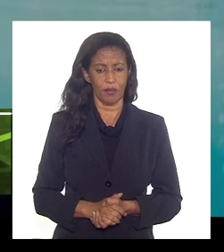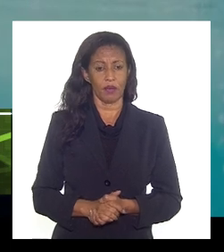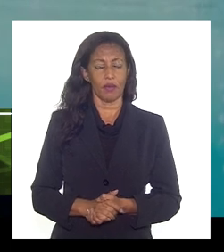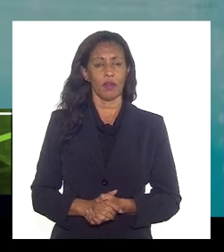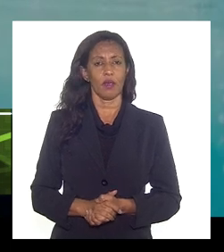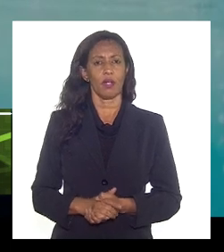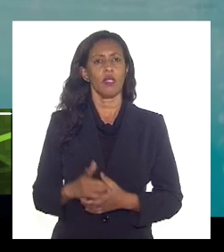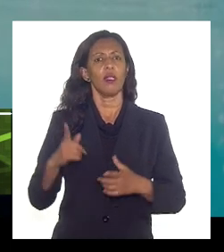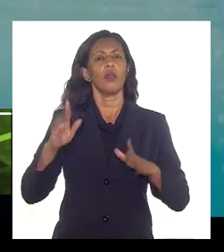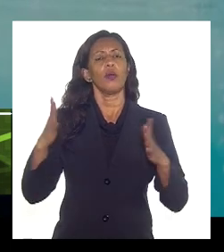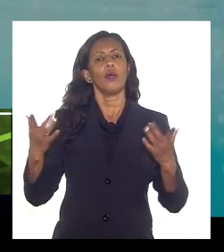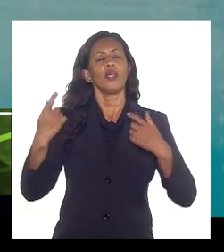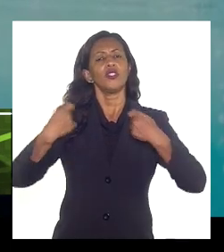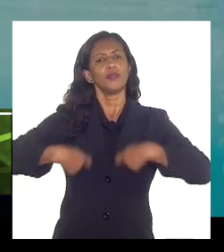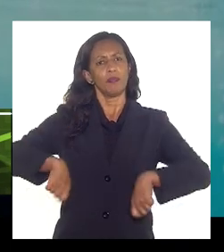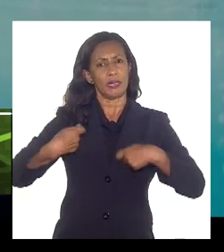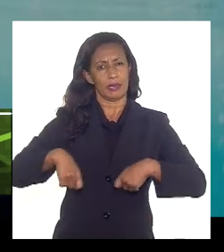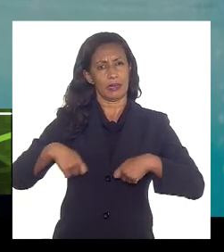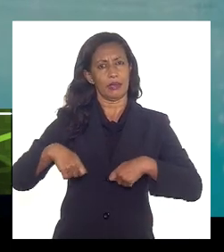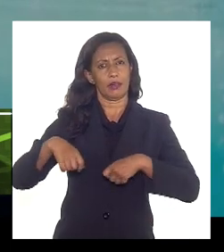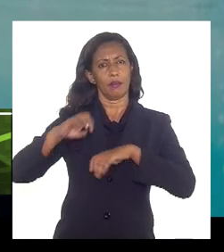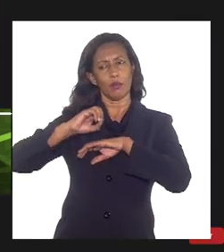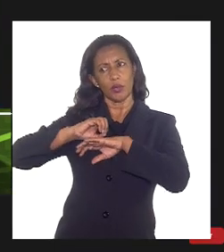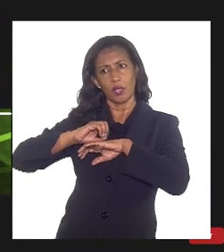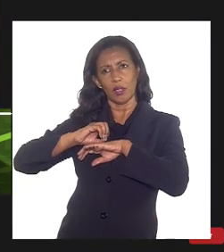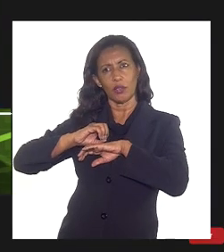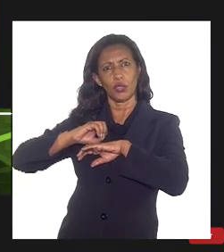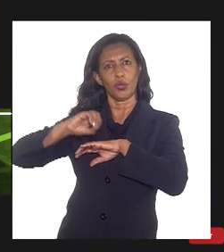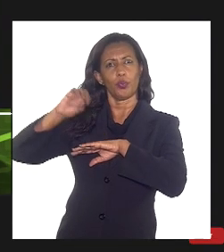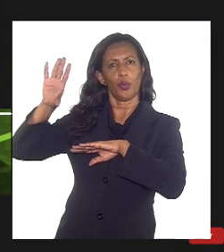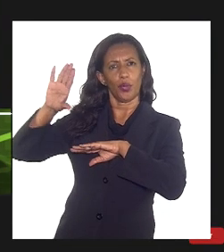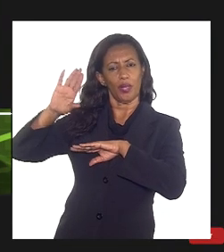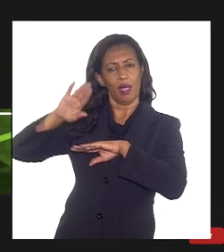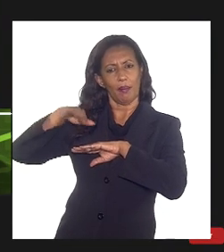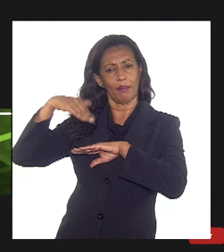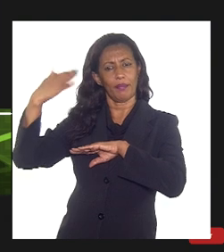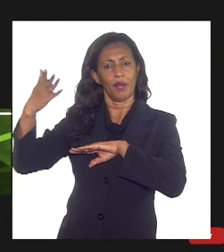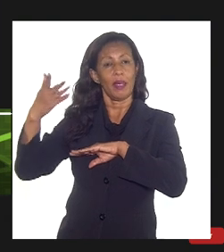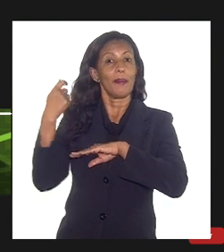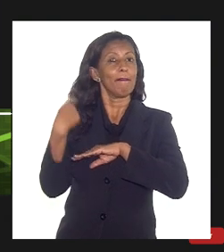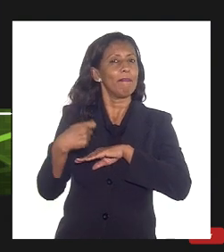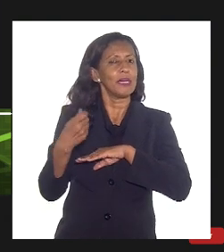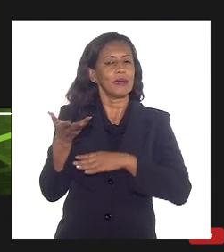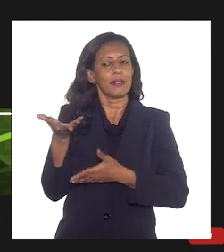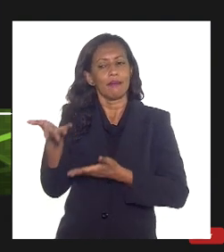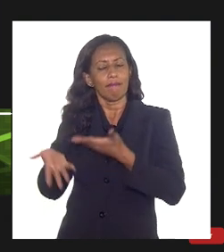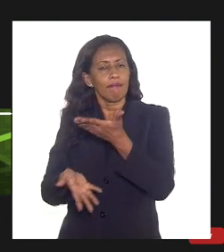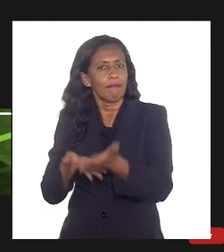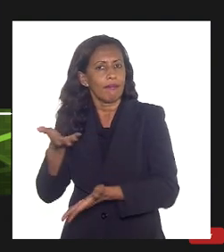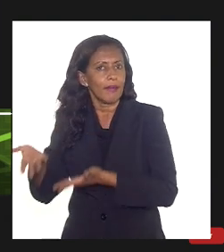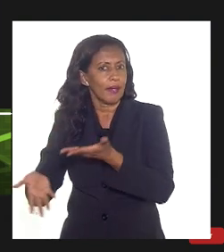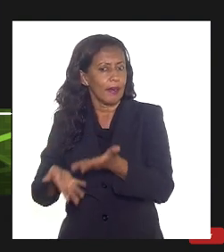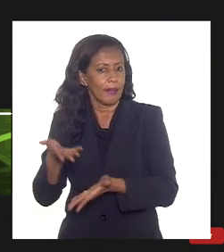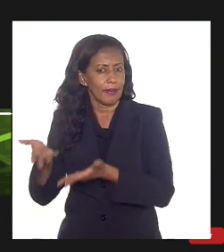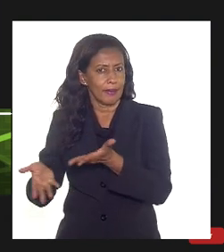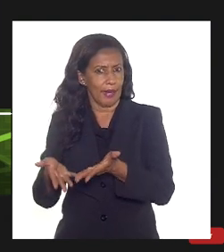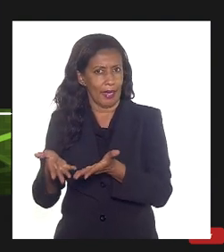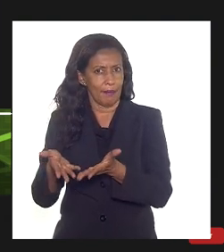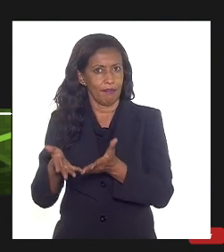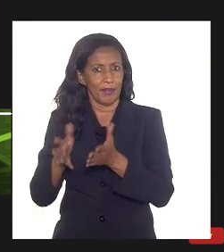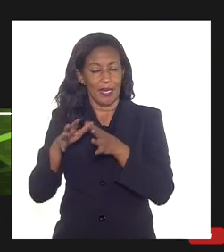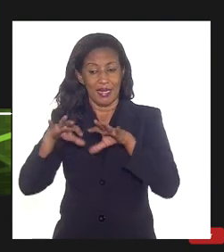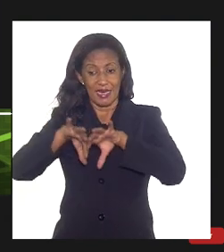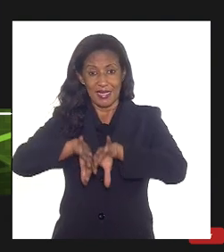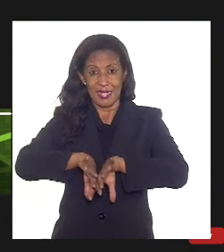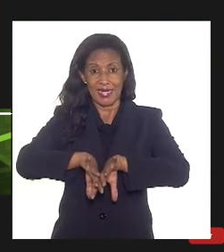precisa para poder exportar o gás a gente precisa tratar esse gás a gente precisa separar essas contaminantes separar o CO2